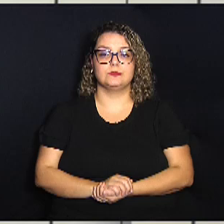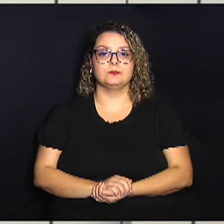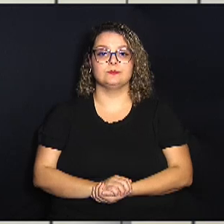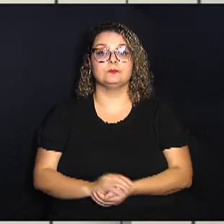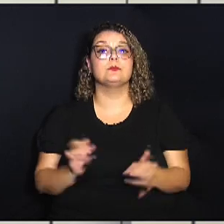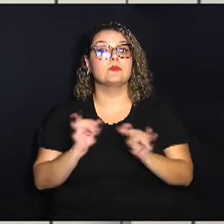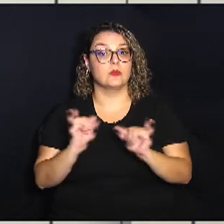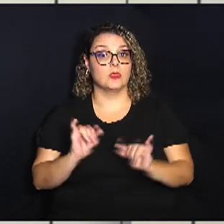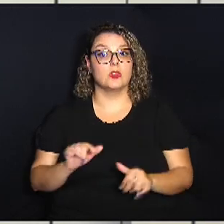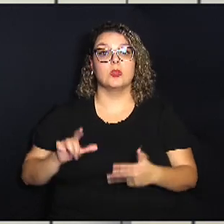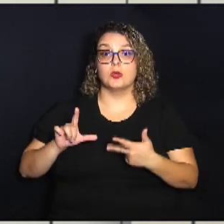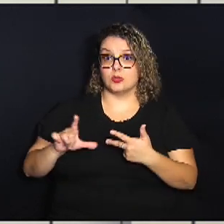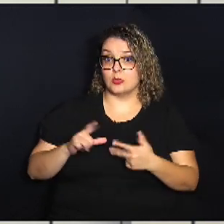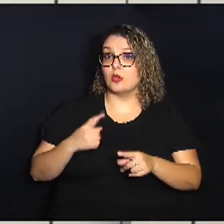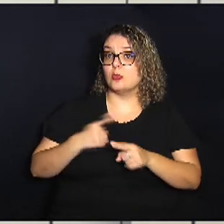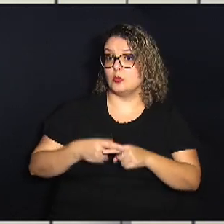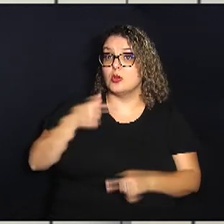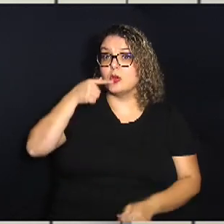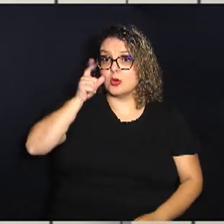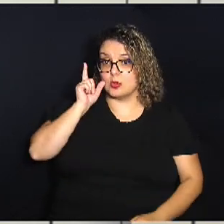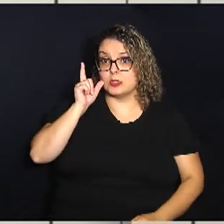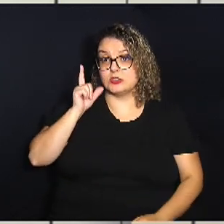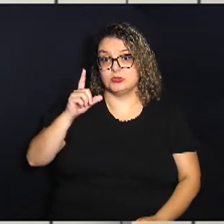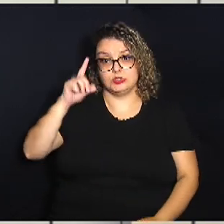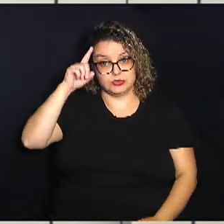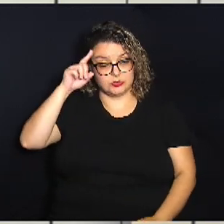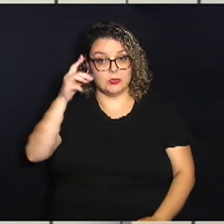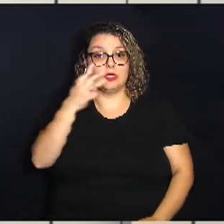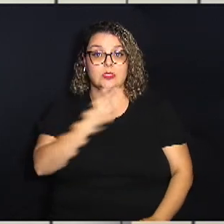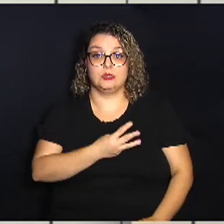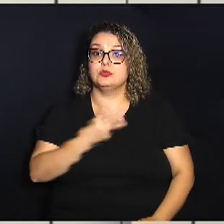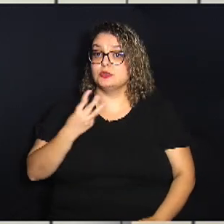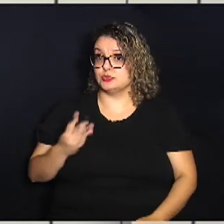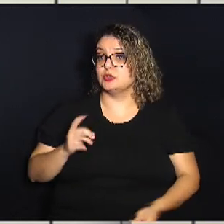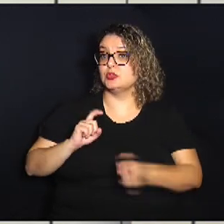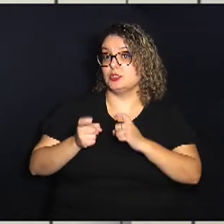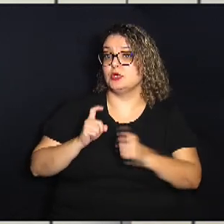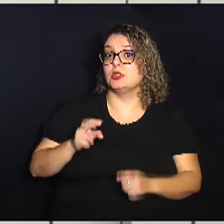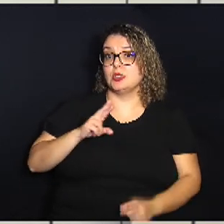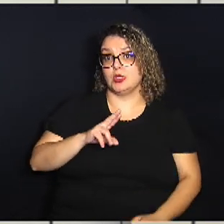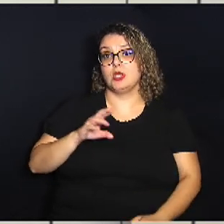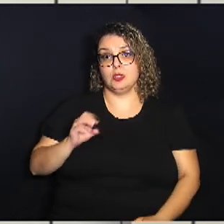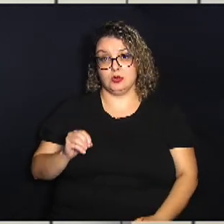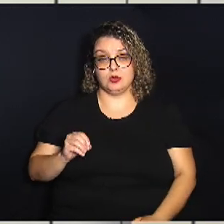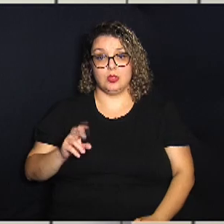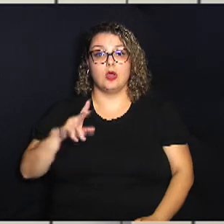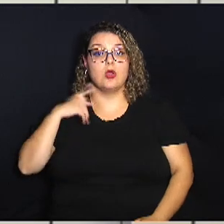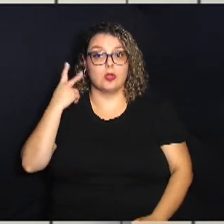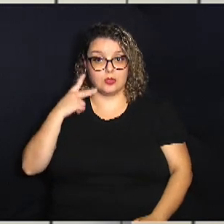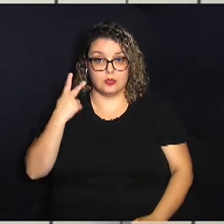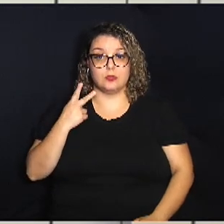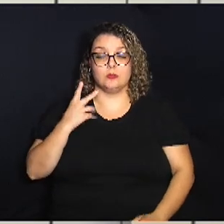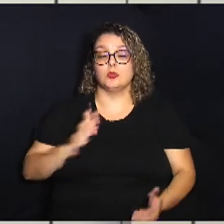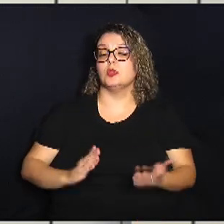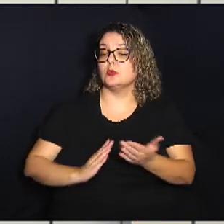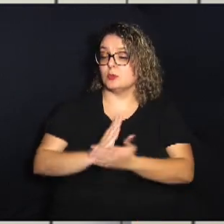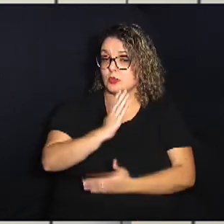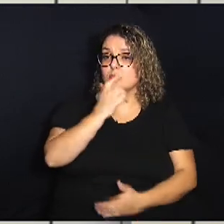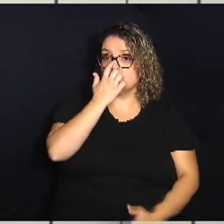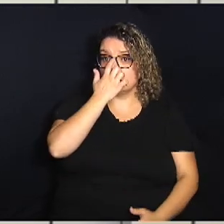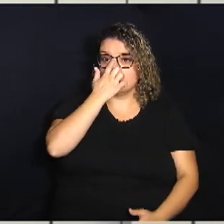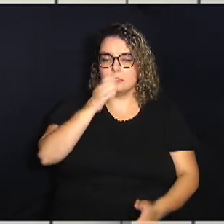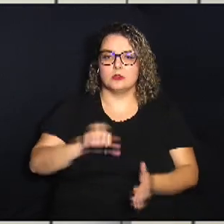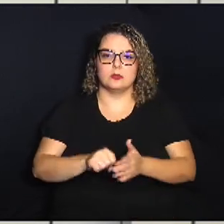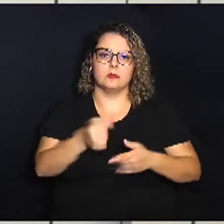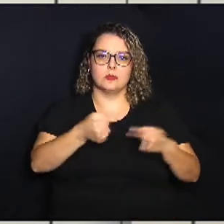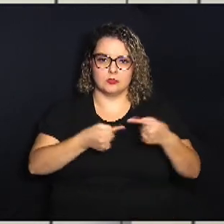notícias do Legislativo, porque ontem foi dia da 33ª Reunião Ordinária e os vereadores aprovaram em primeira